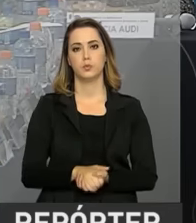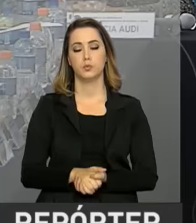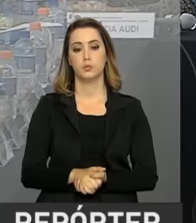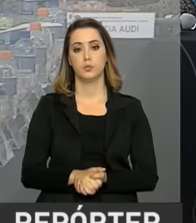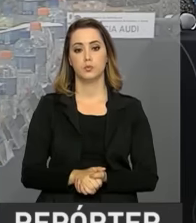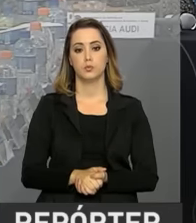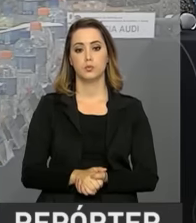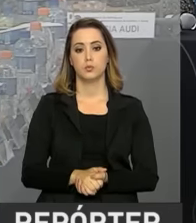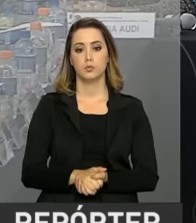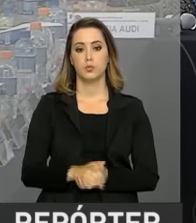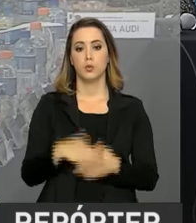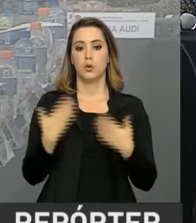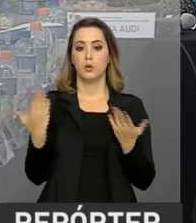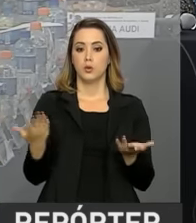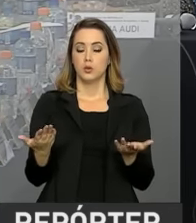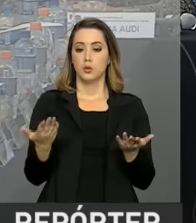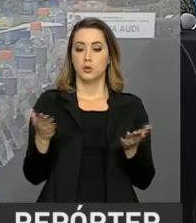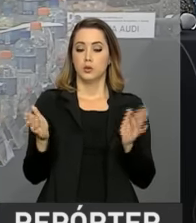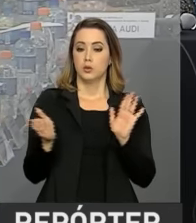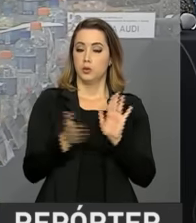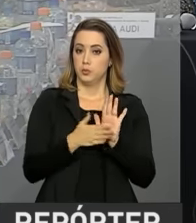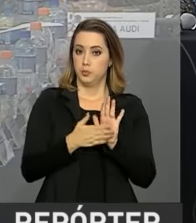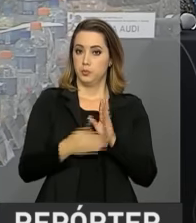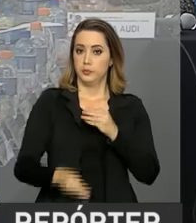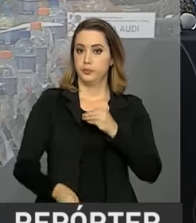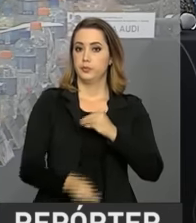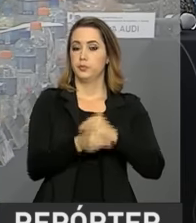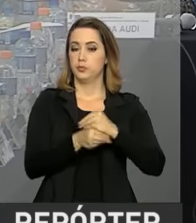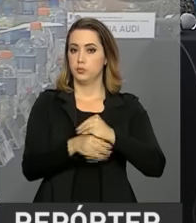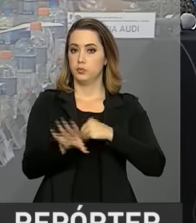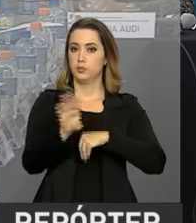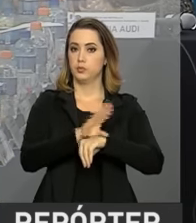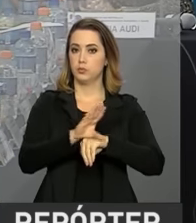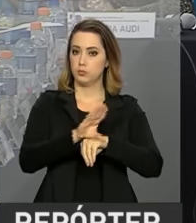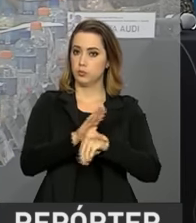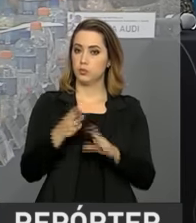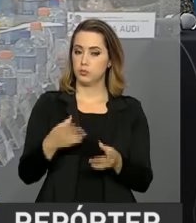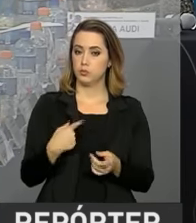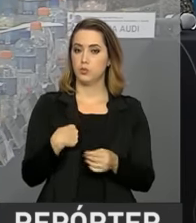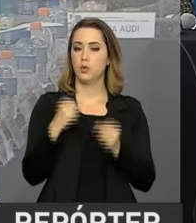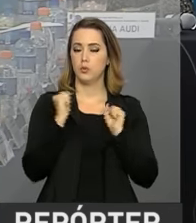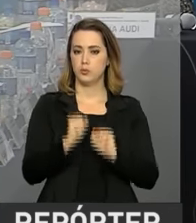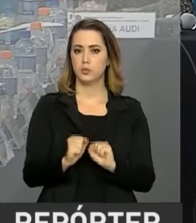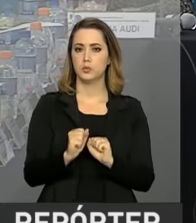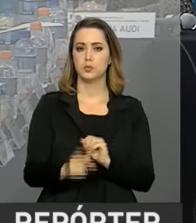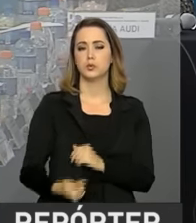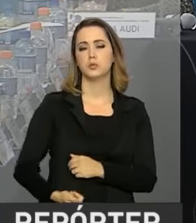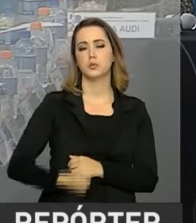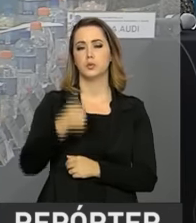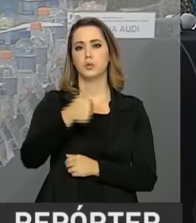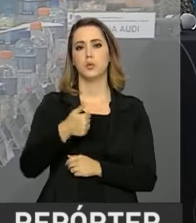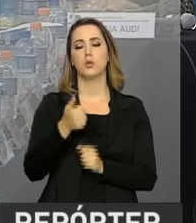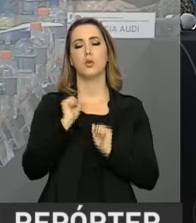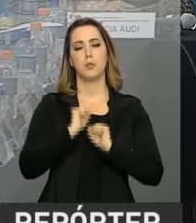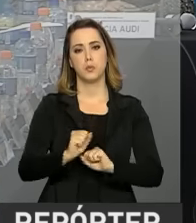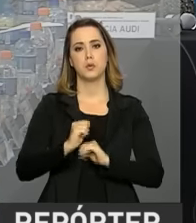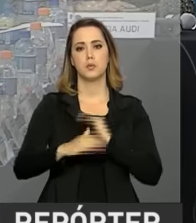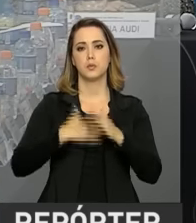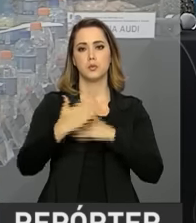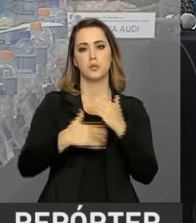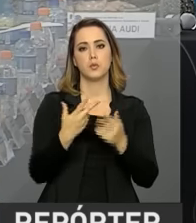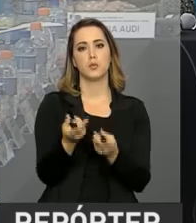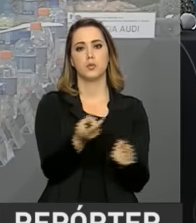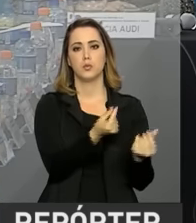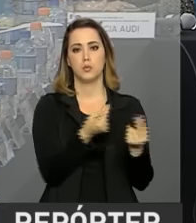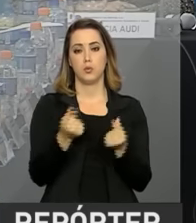Com essa proposta do teto, asseguraremos ainda viabilidade financeira das políticas